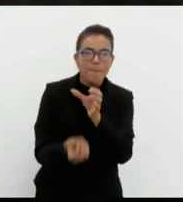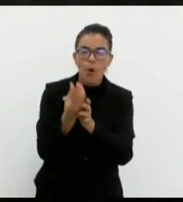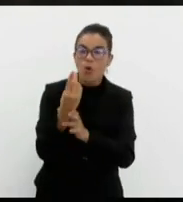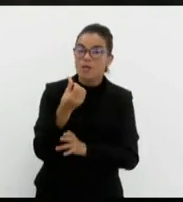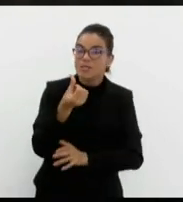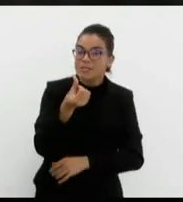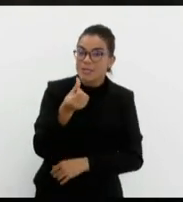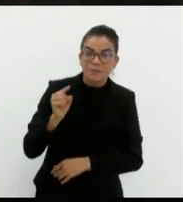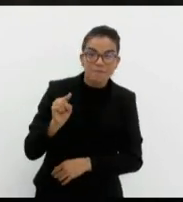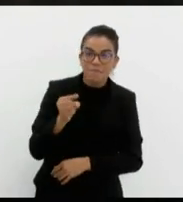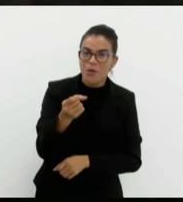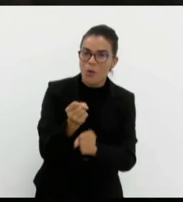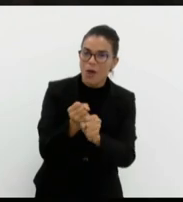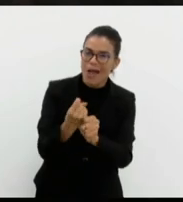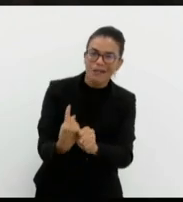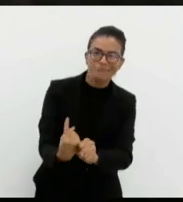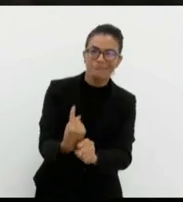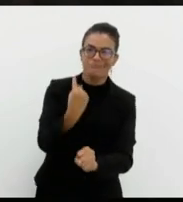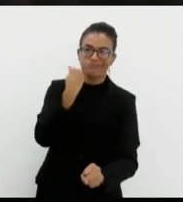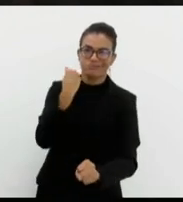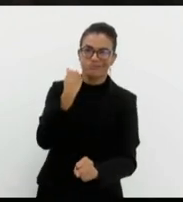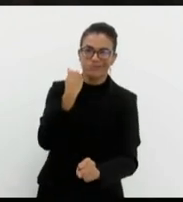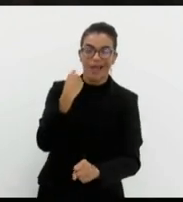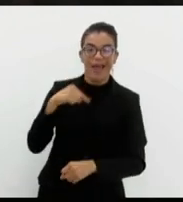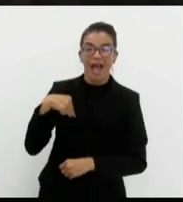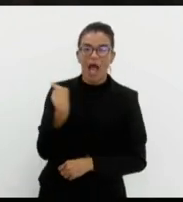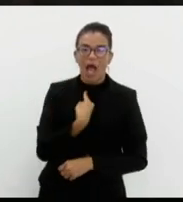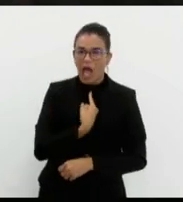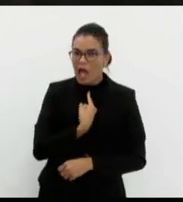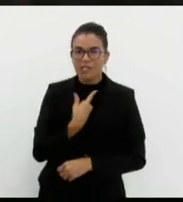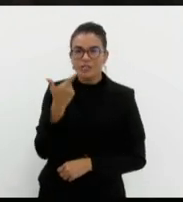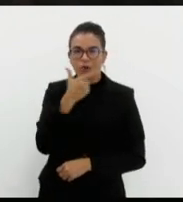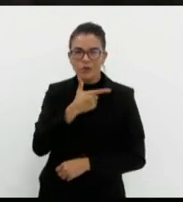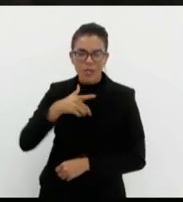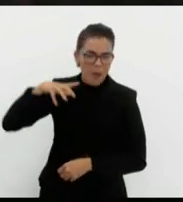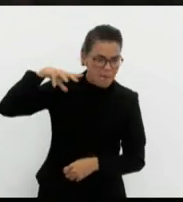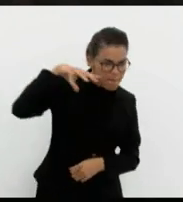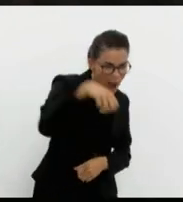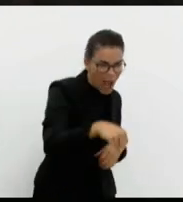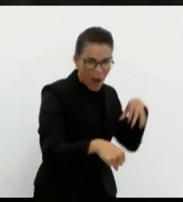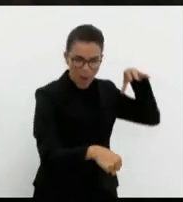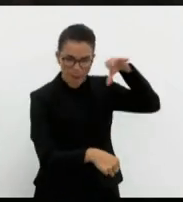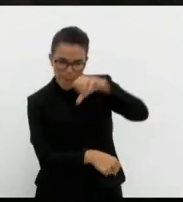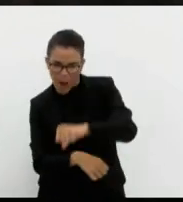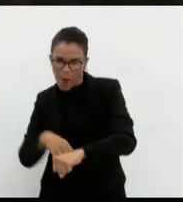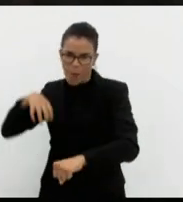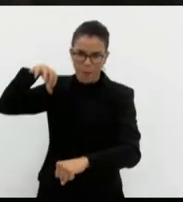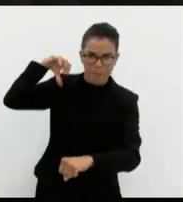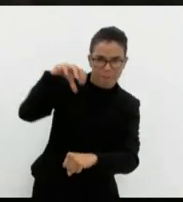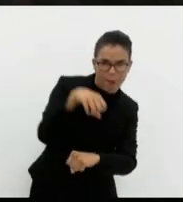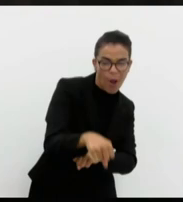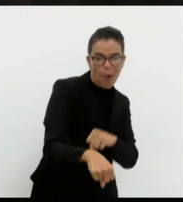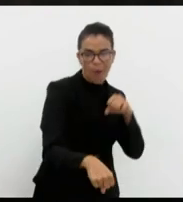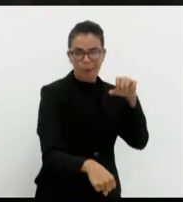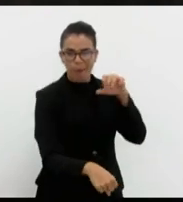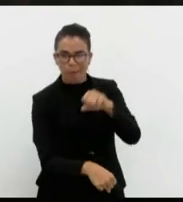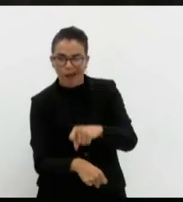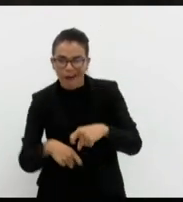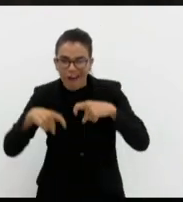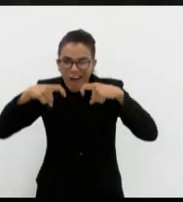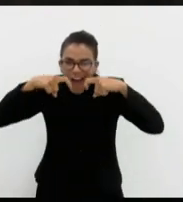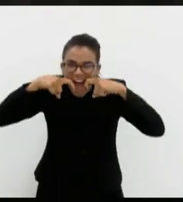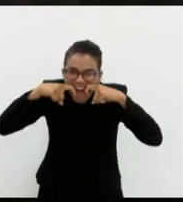quando nós éramos ainda caçadores-coletores. E eu garanto a vossa